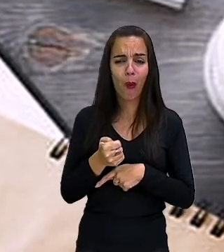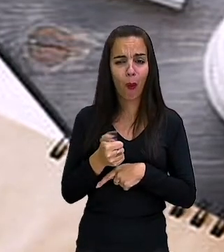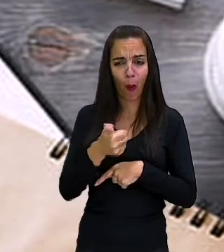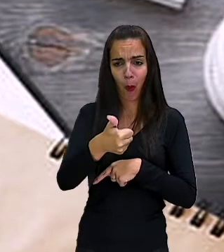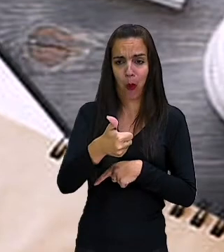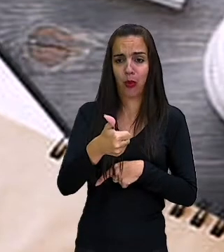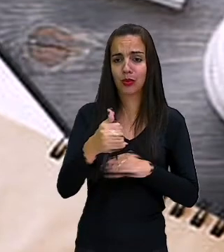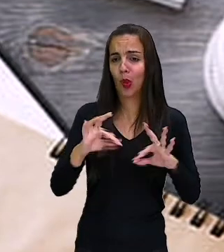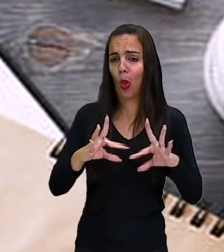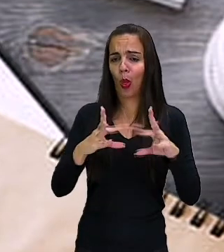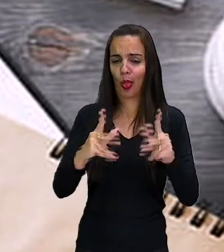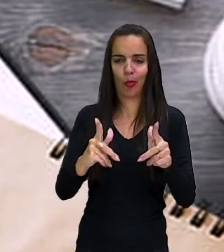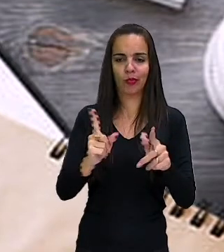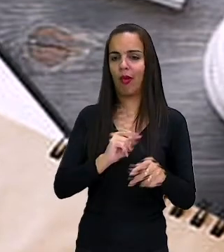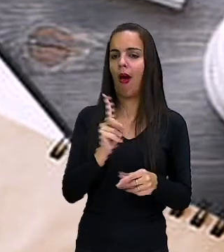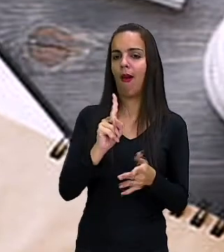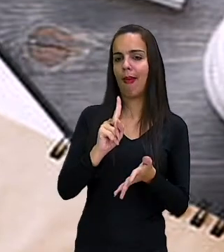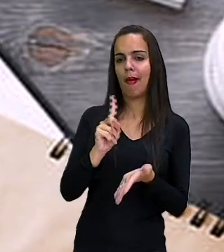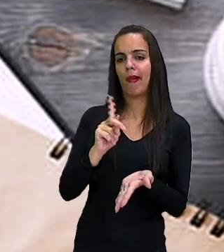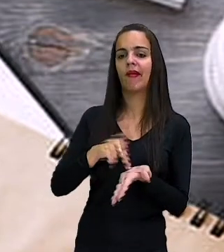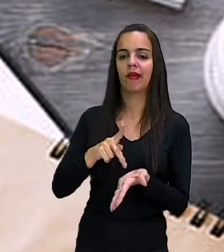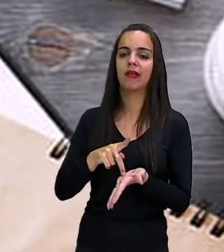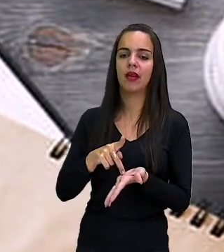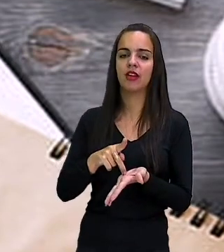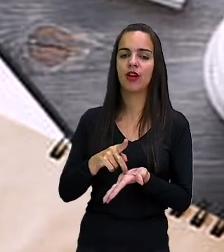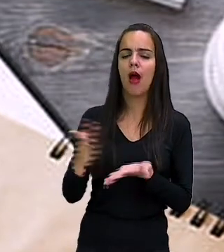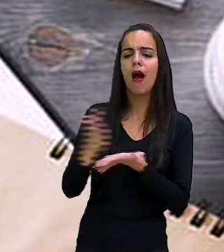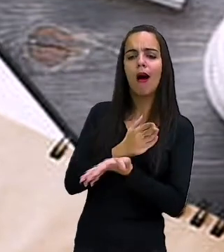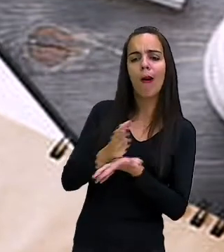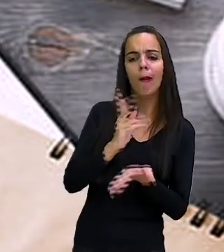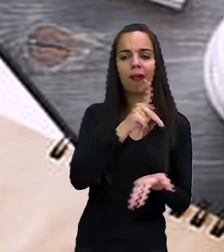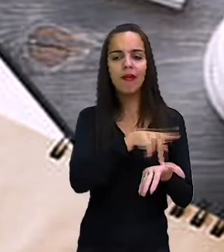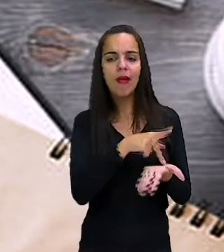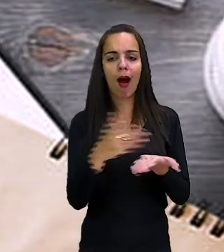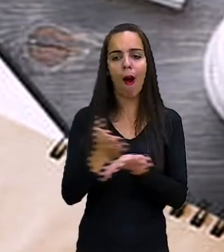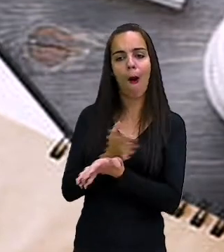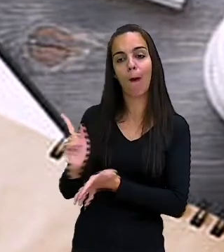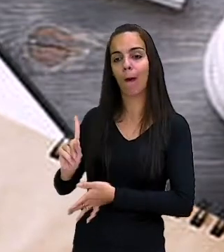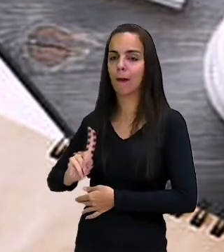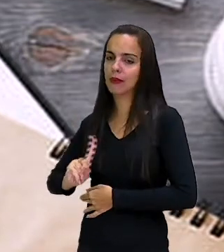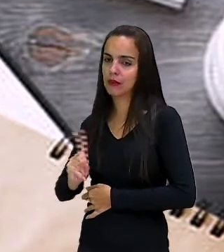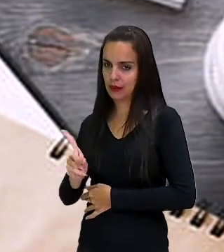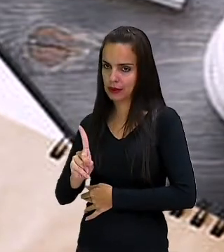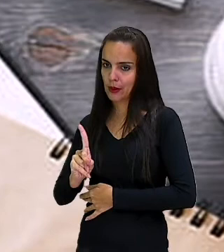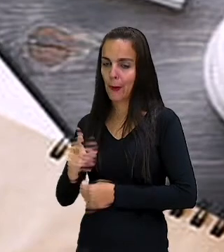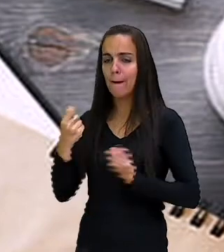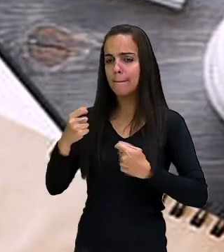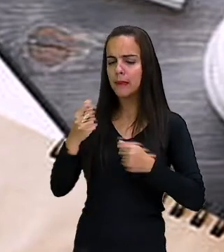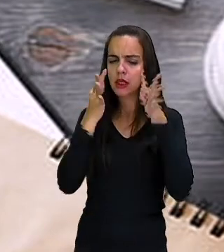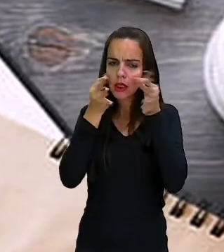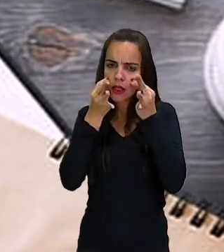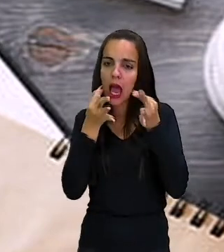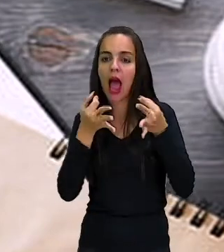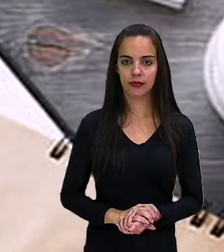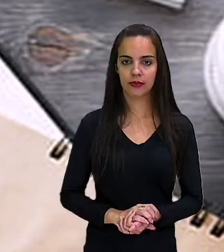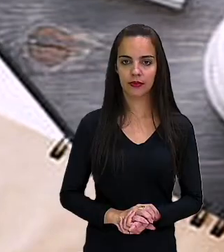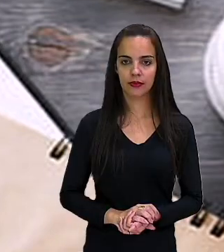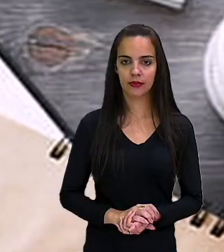verdade. E captem isso. Isso vem demais nas atividades que você vai fazer.